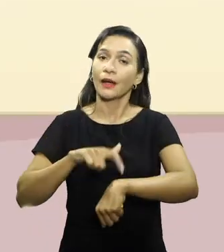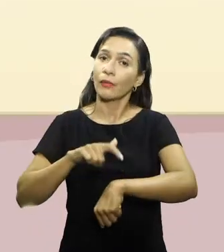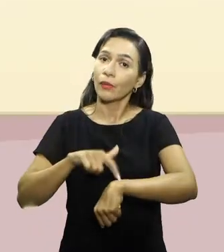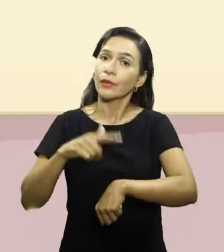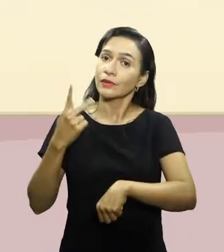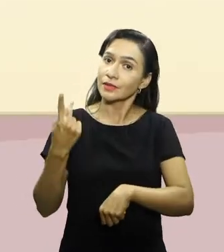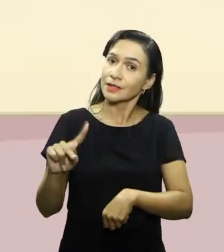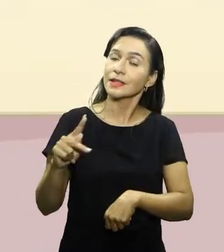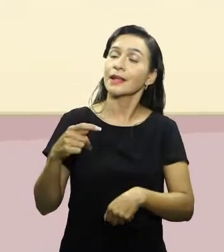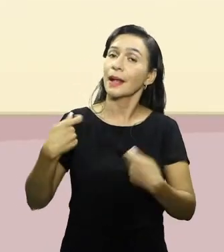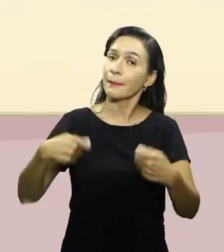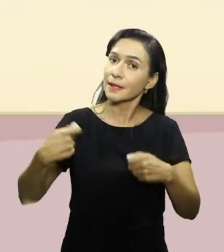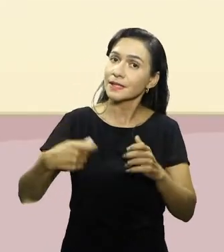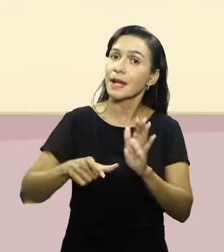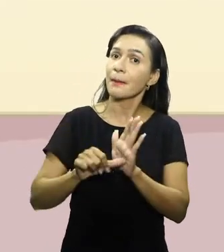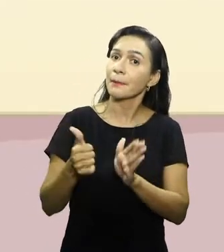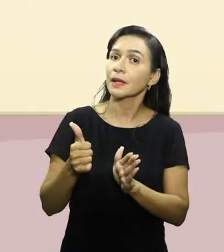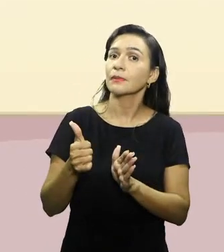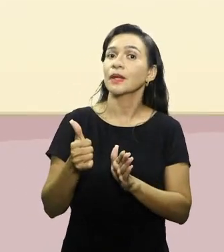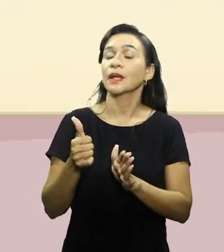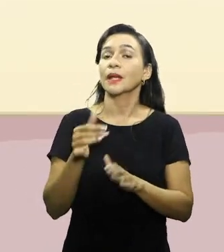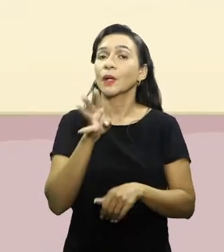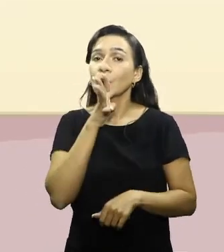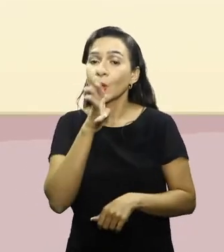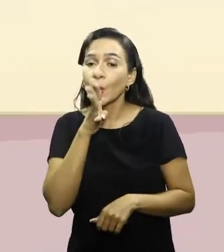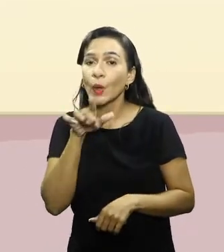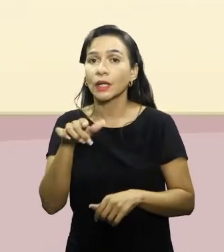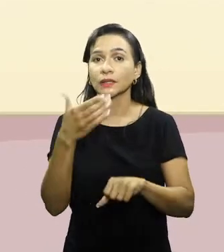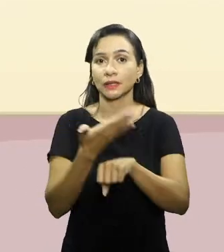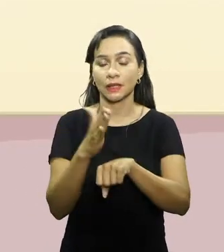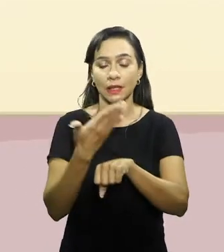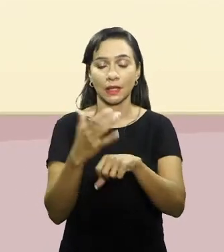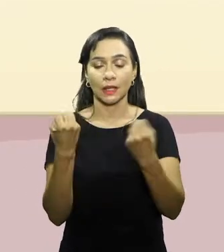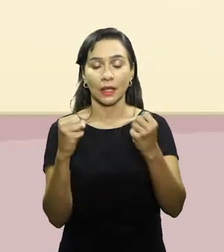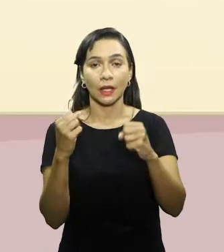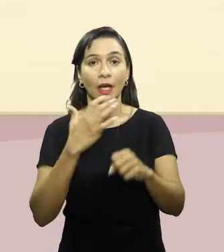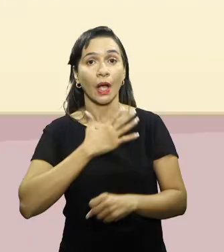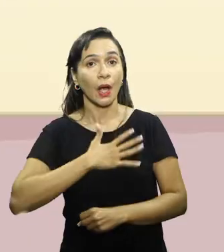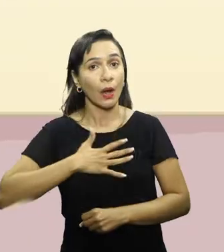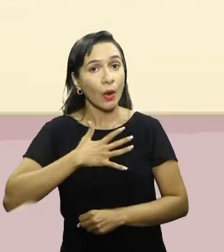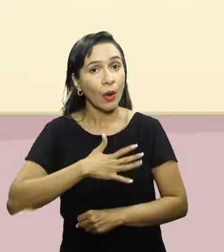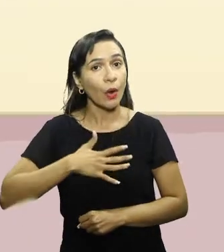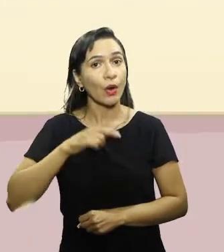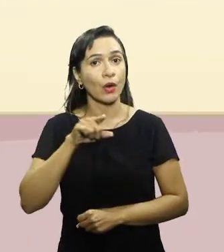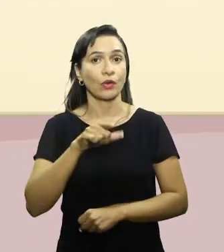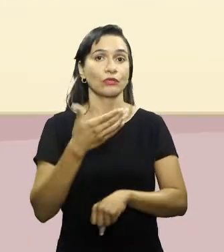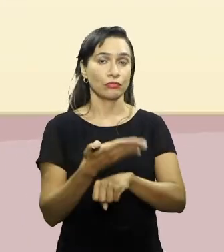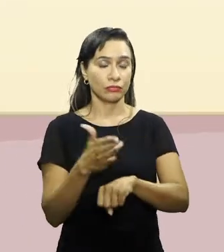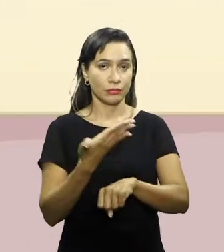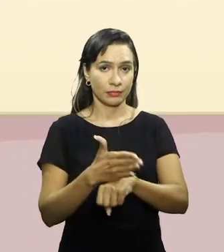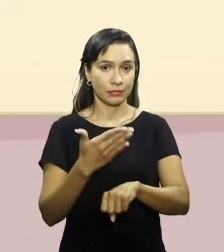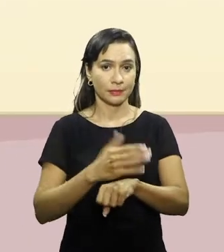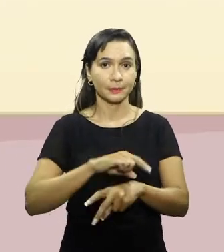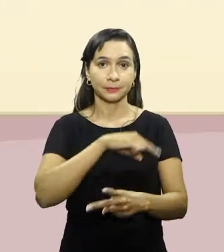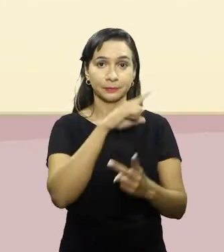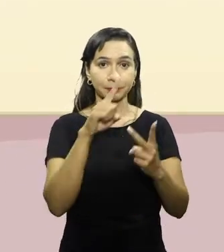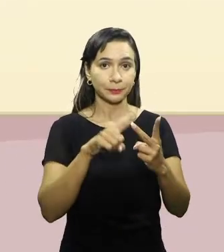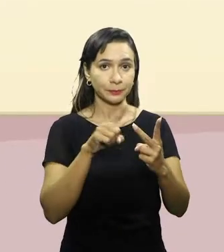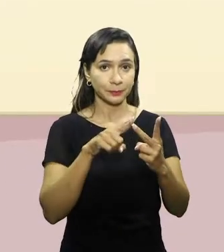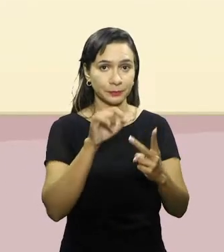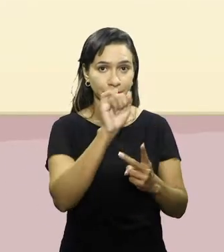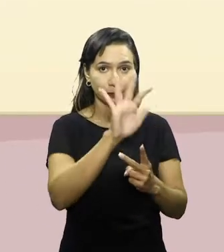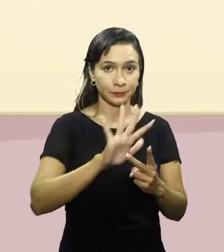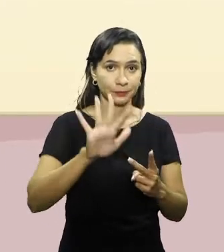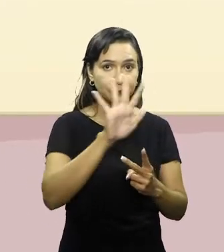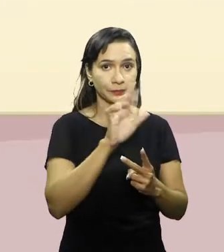deve, primeiro, conhecer o exercício, gostar do exercício, sentir o prazer em fazer o exercício. Na segunda imagem,